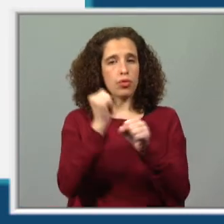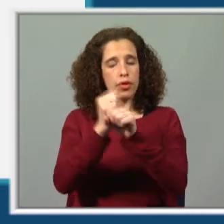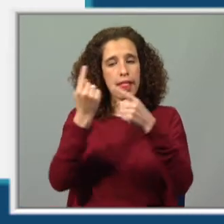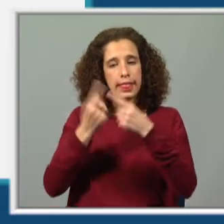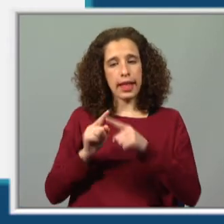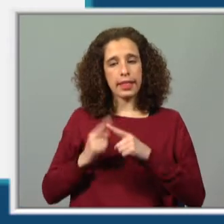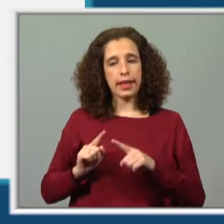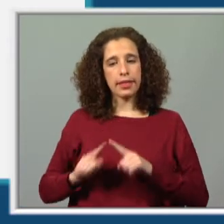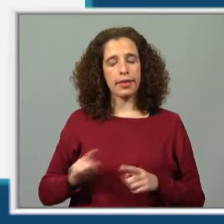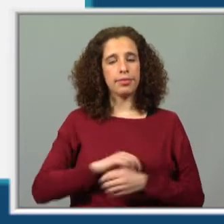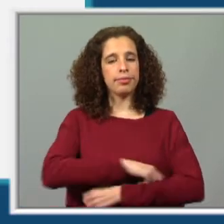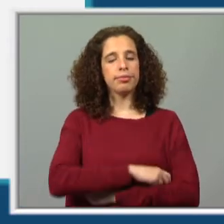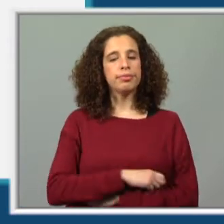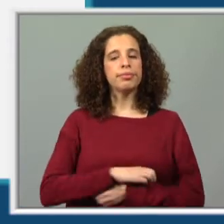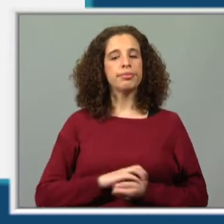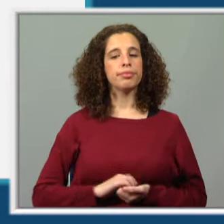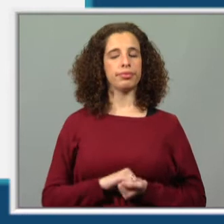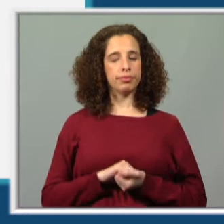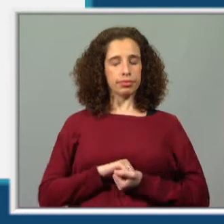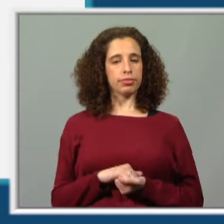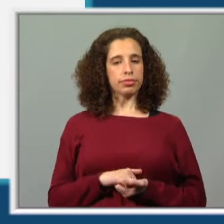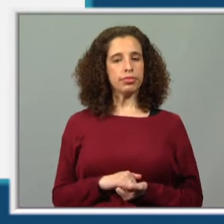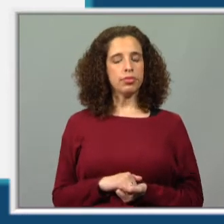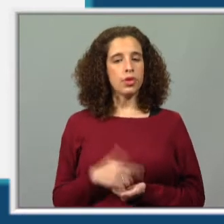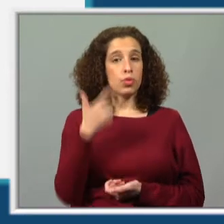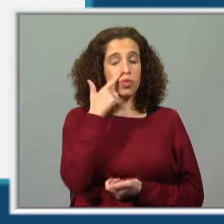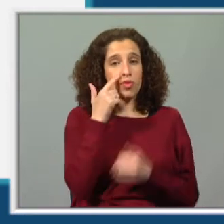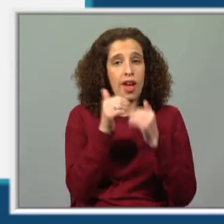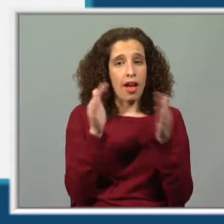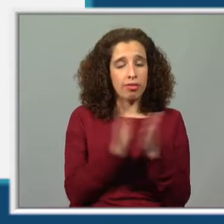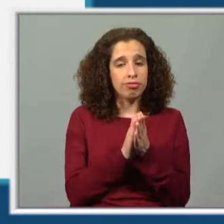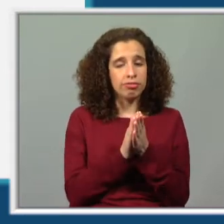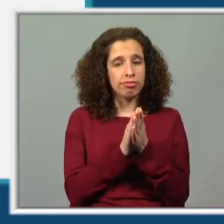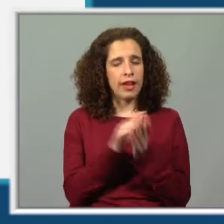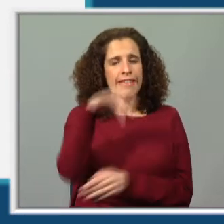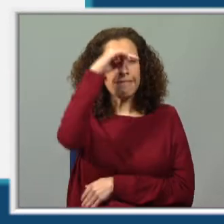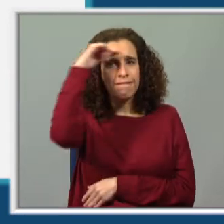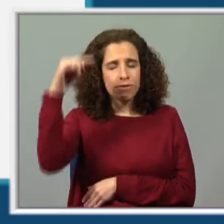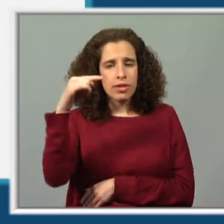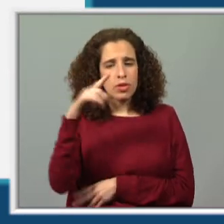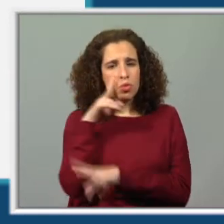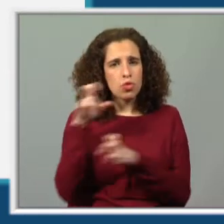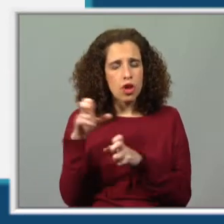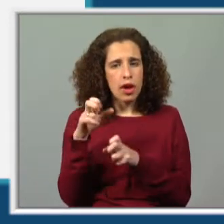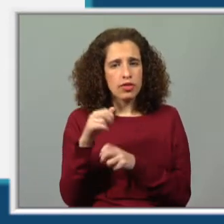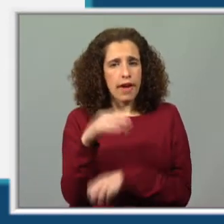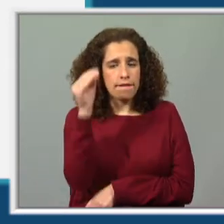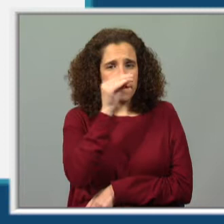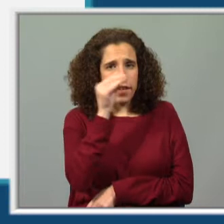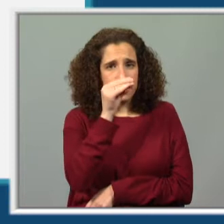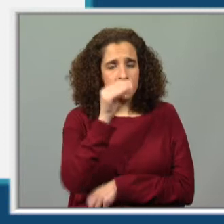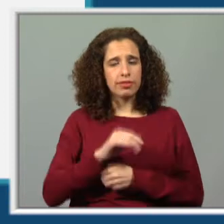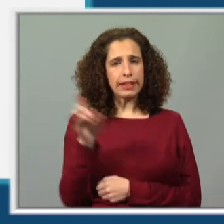função diferente. Conhecemos todas. Tiveram dificuldade em encontrar as que seriam falsas?